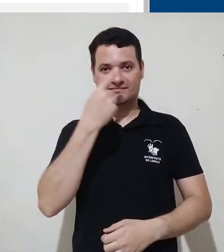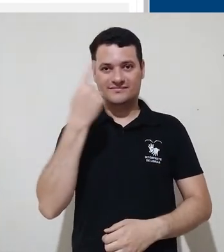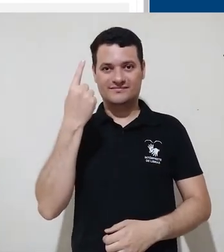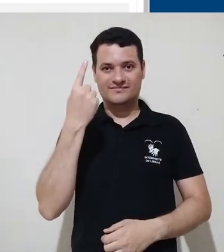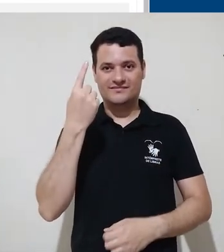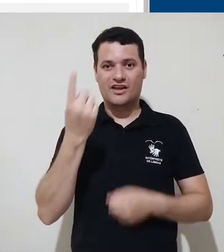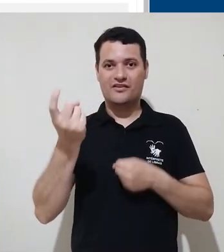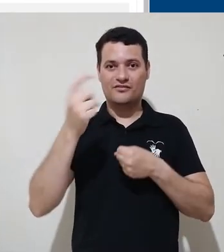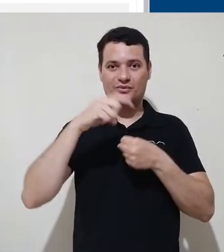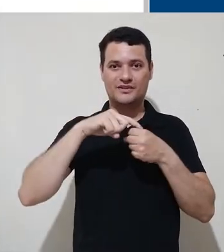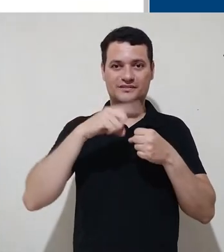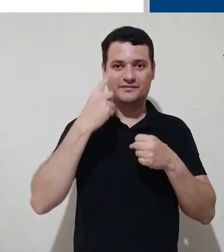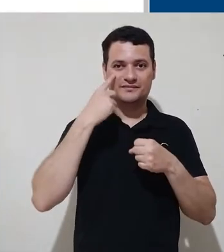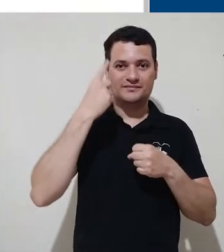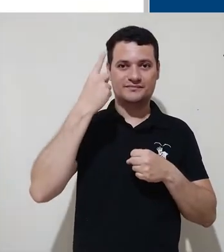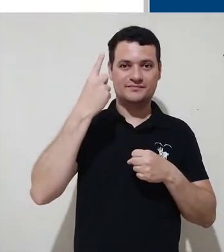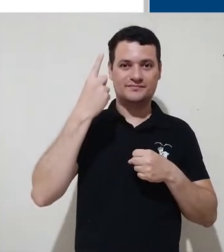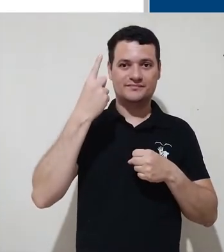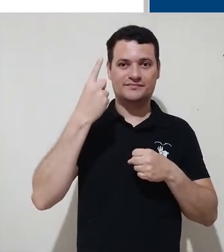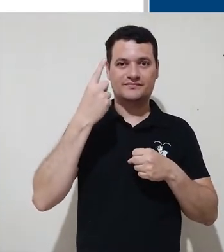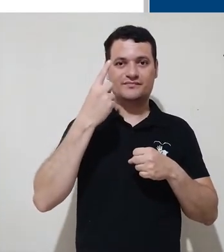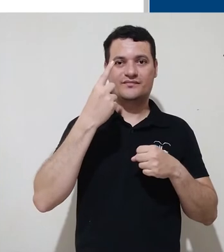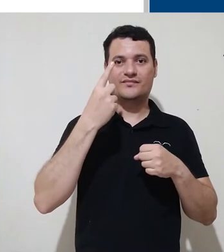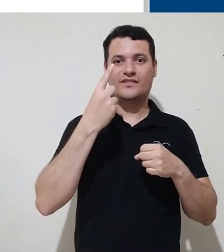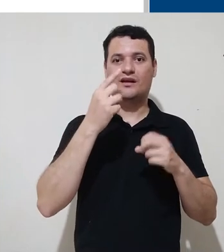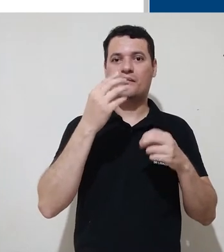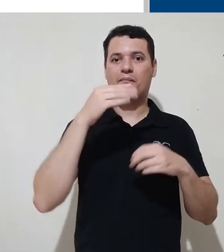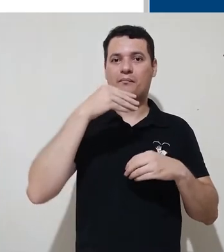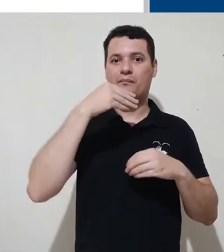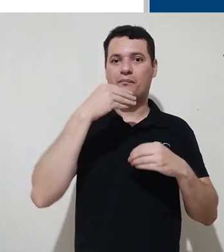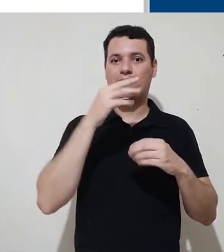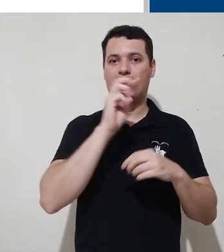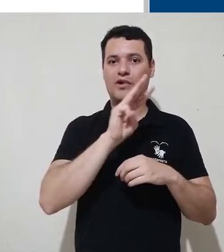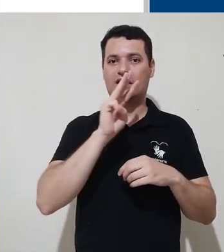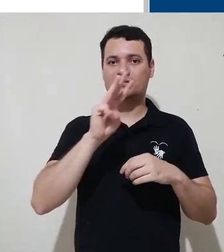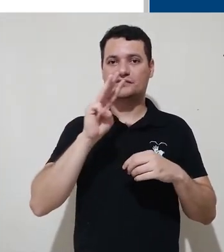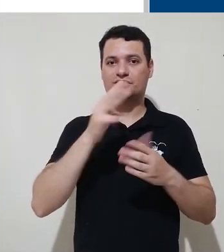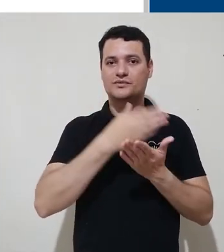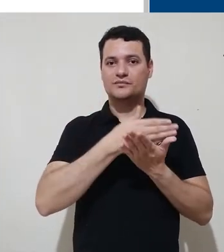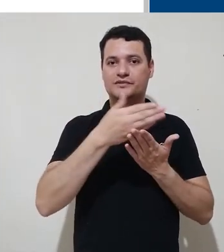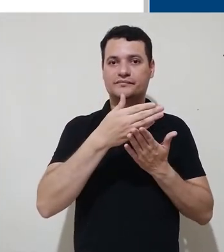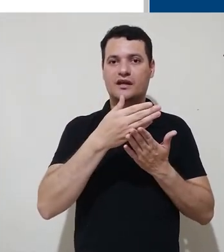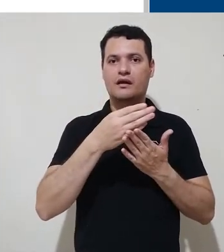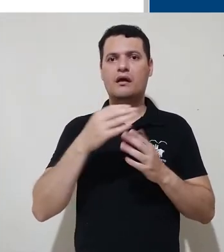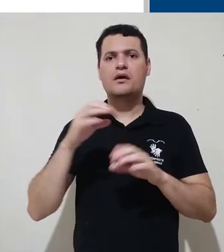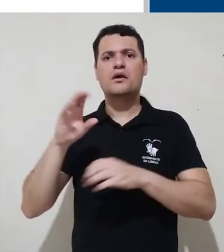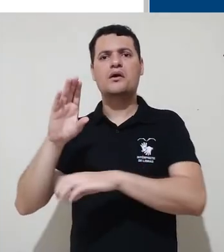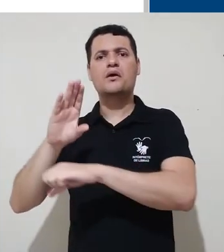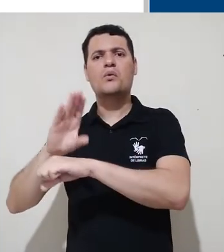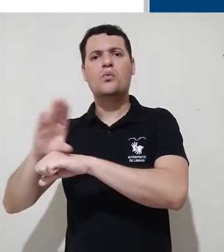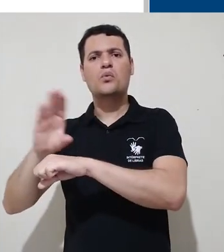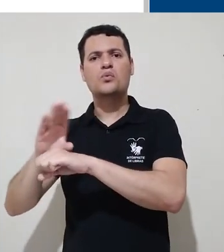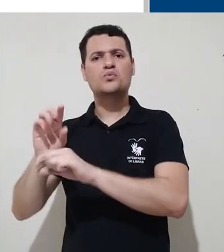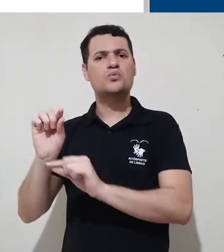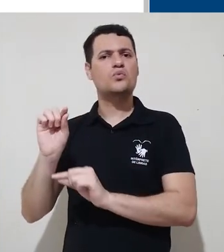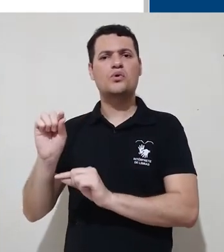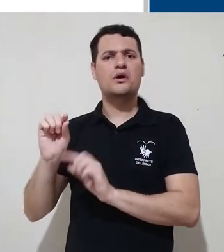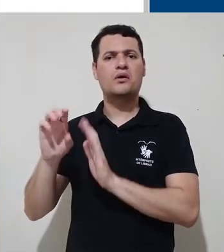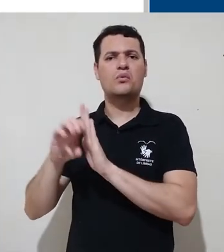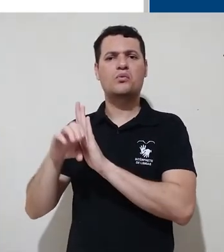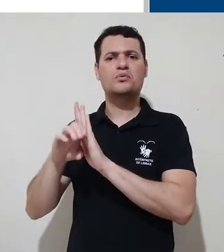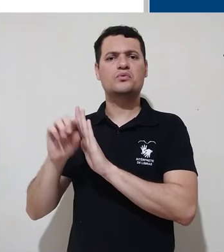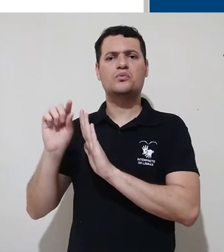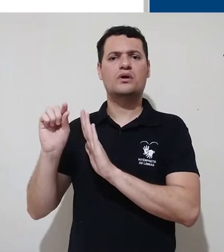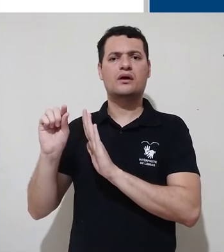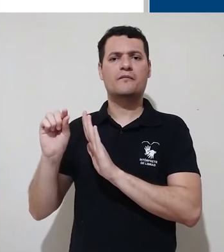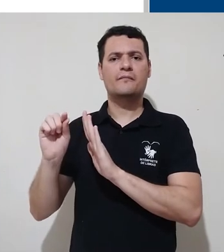Vou clicar no botão voltar para retornar à minha página inicial. Bom, e curso? O seria um